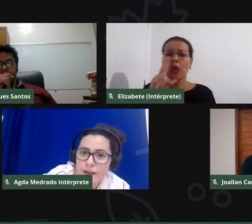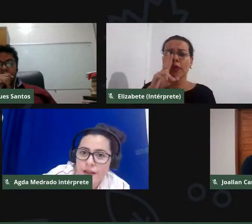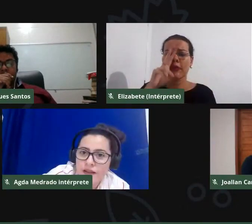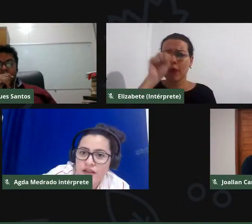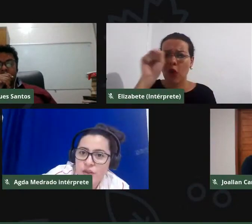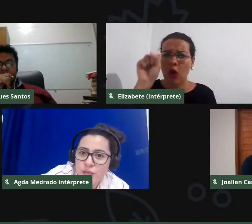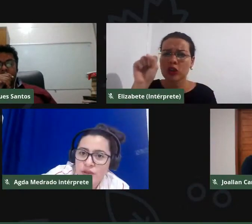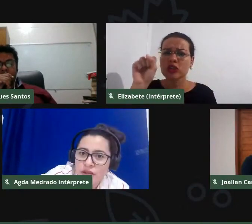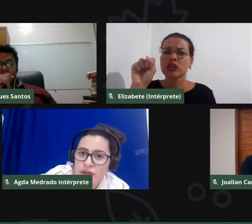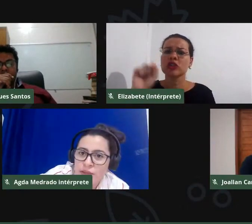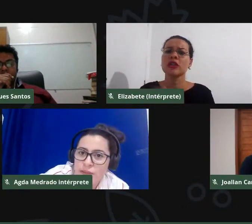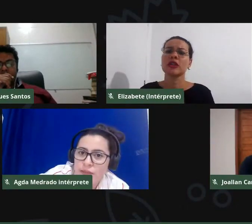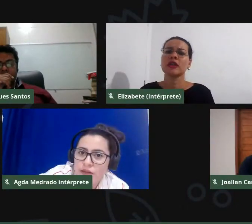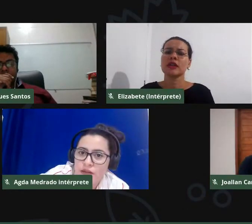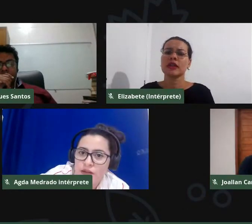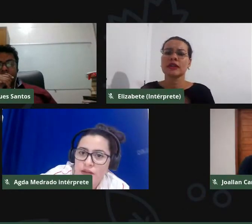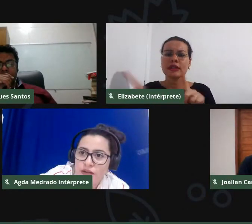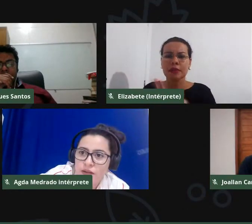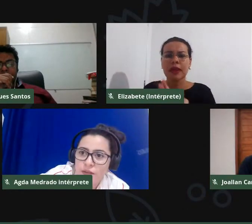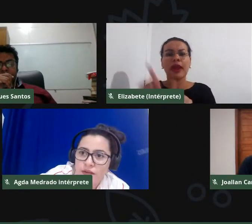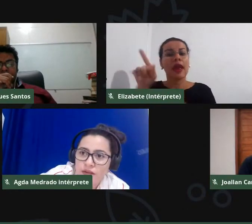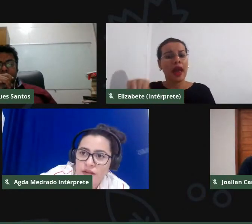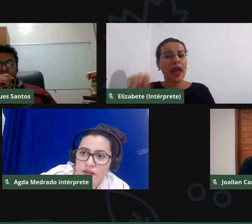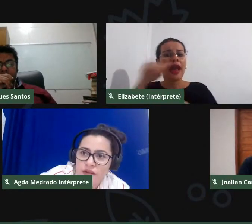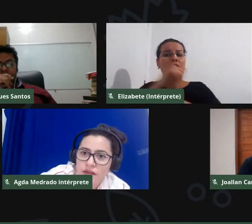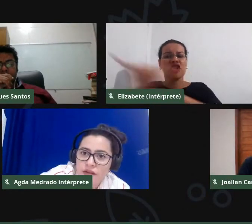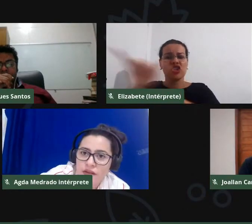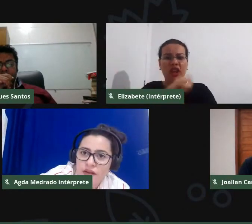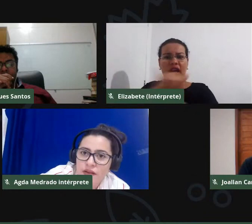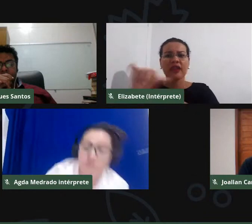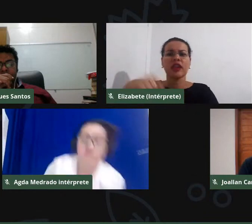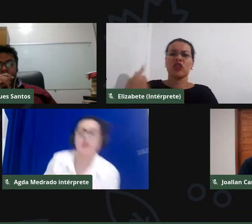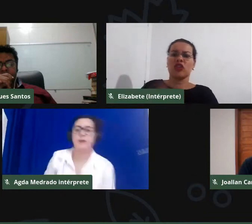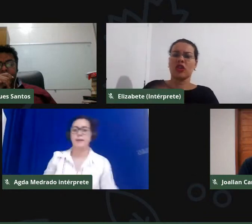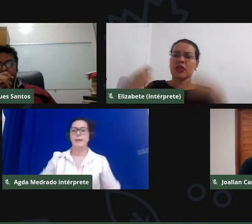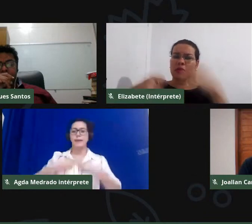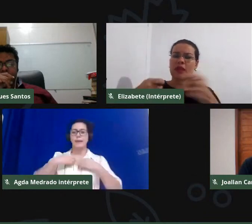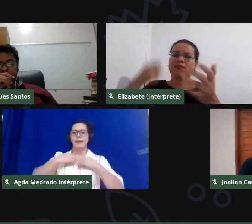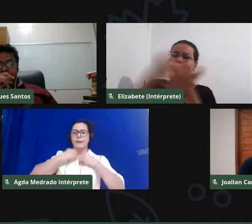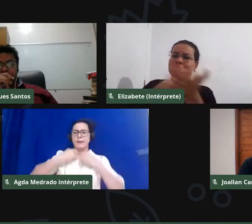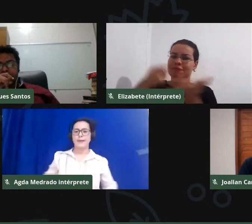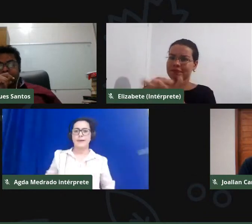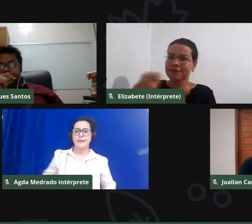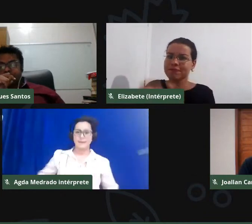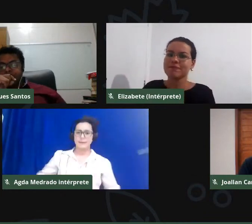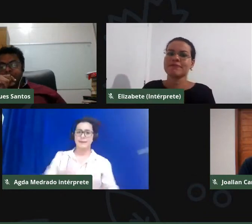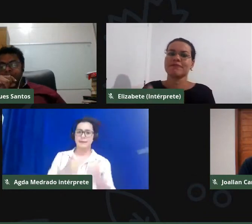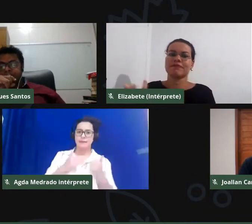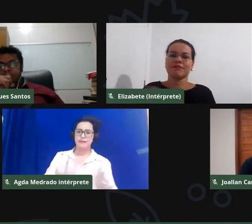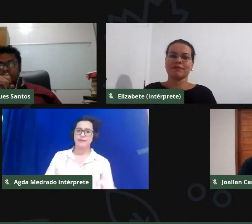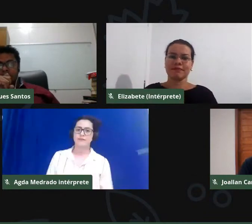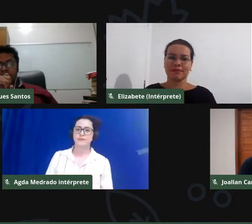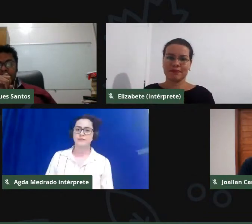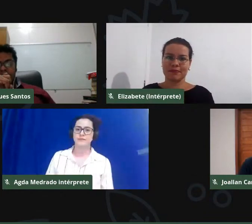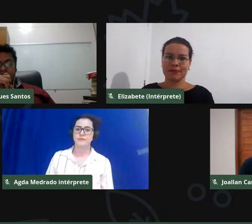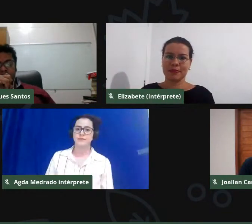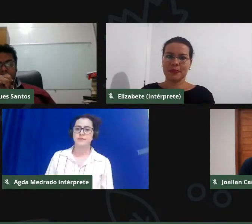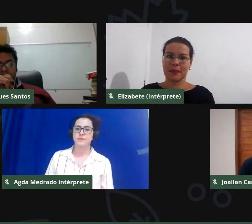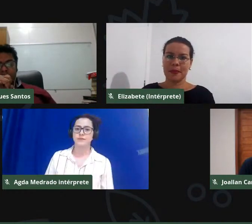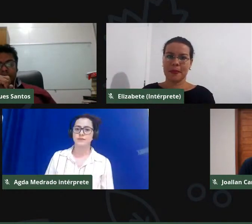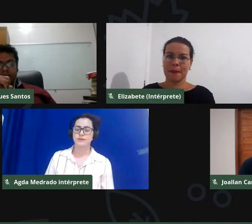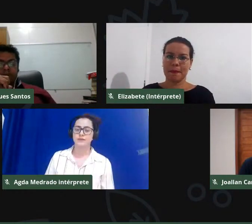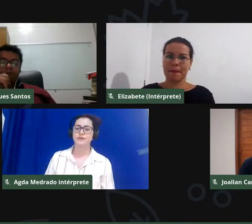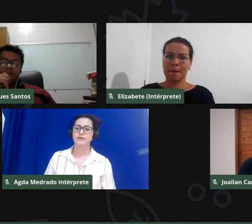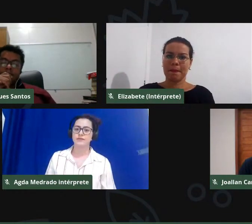estratégias que devemos utilizar é a busca por uma educação contextualizada para a formação e